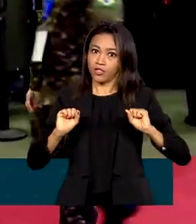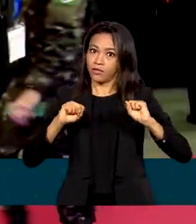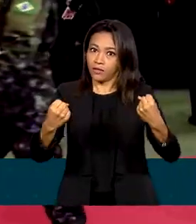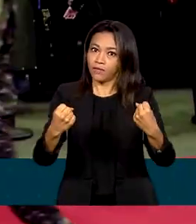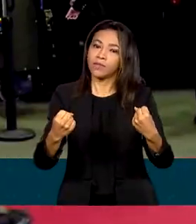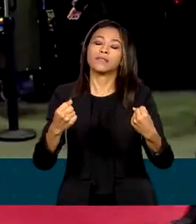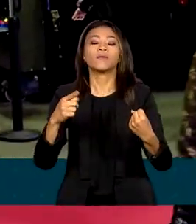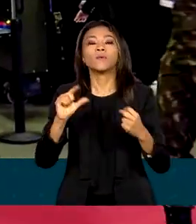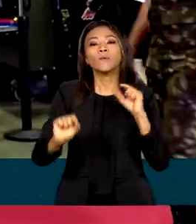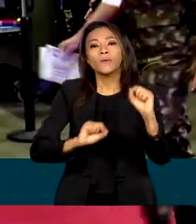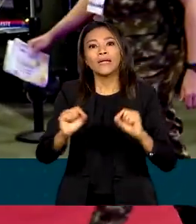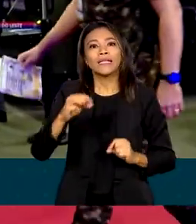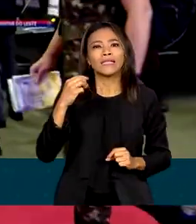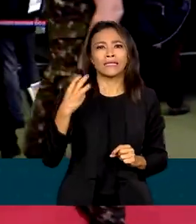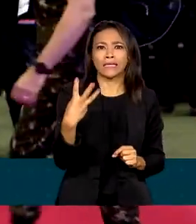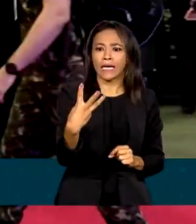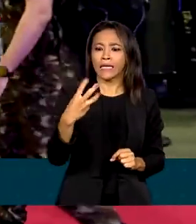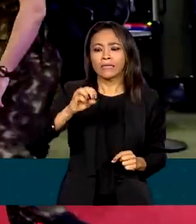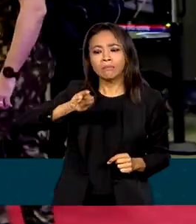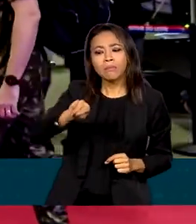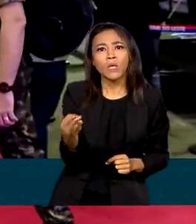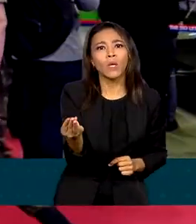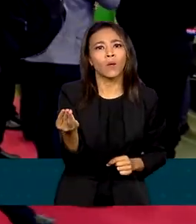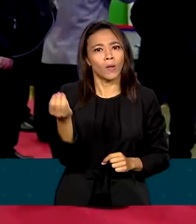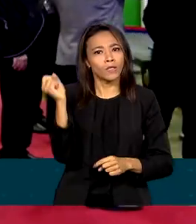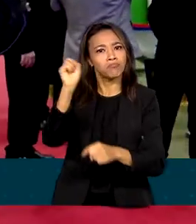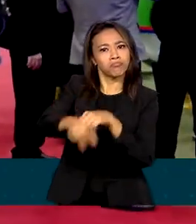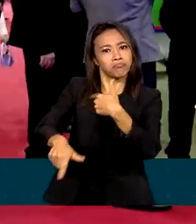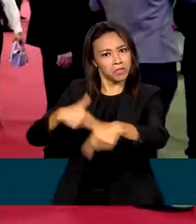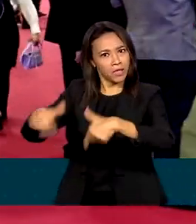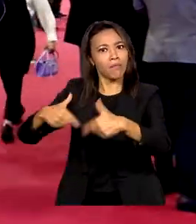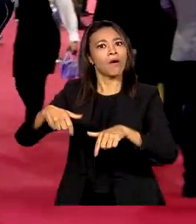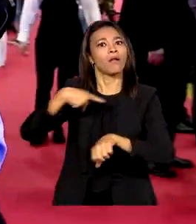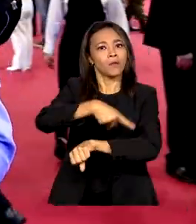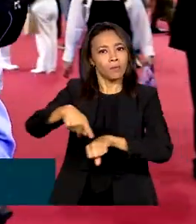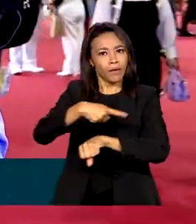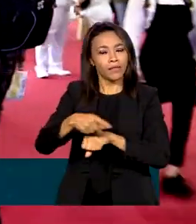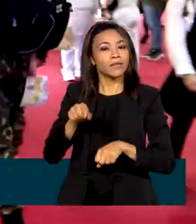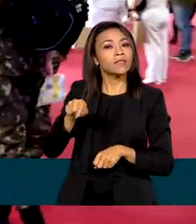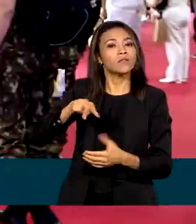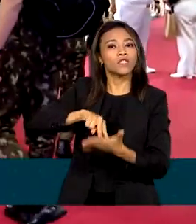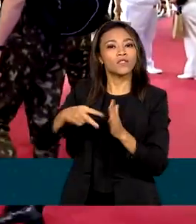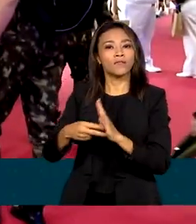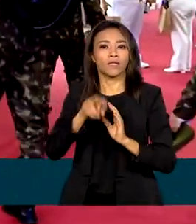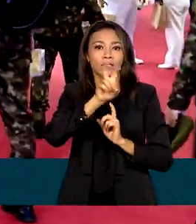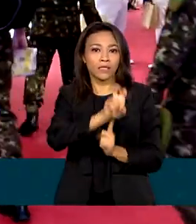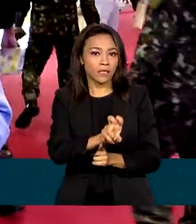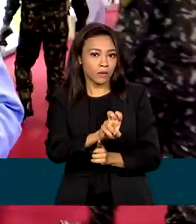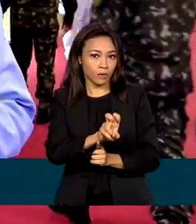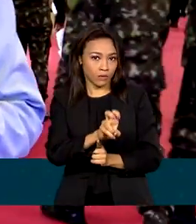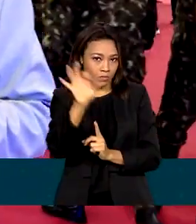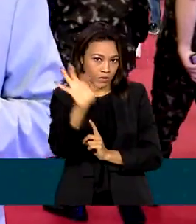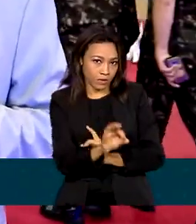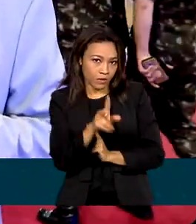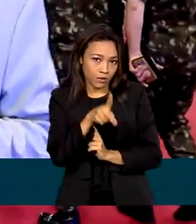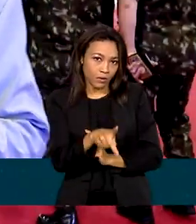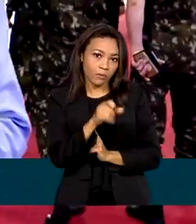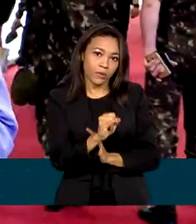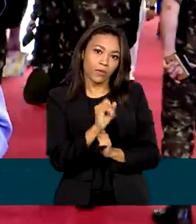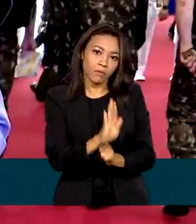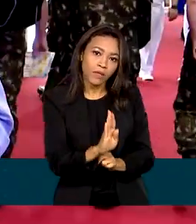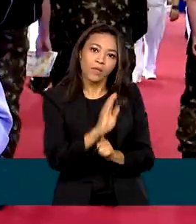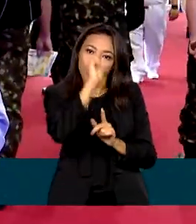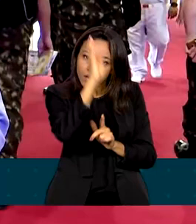cerca de 3 milhões de empregos no país e responde por 5% do PIB nacional. Em termos